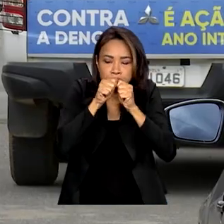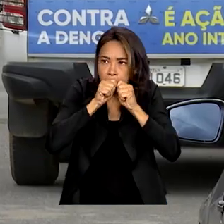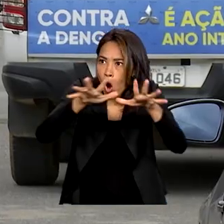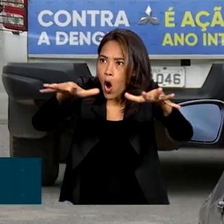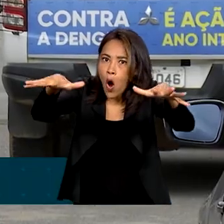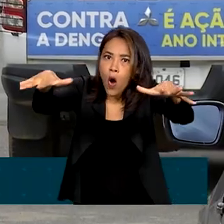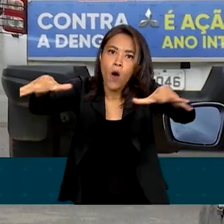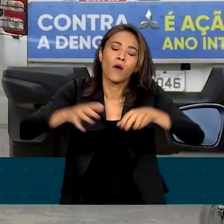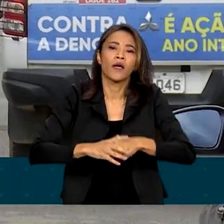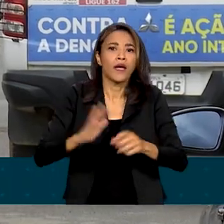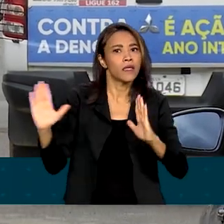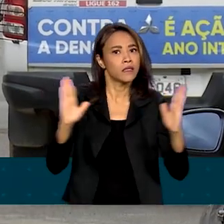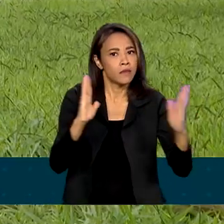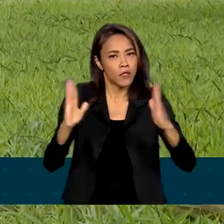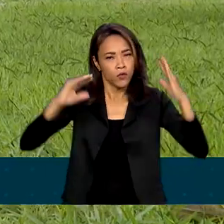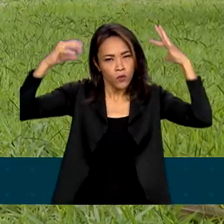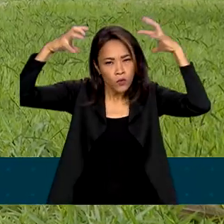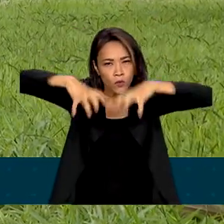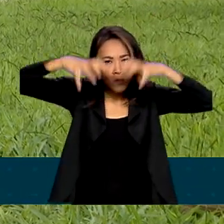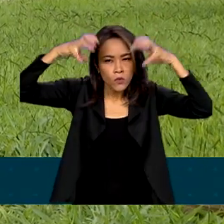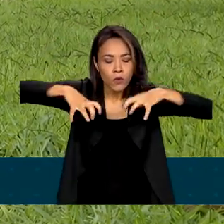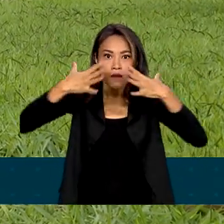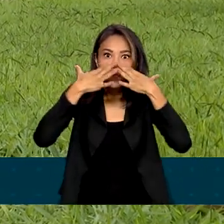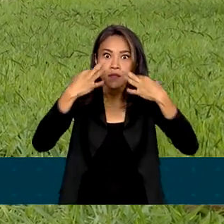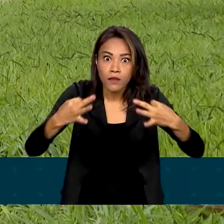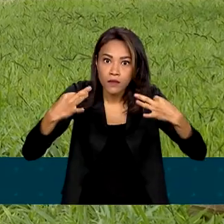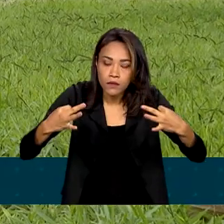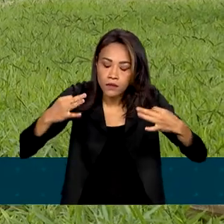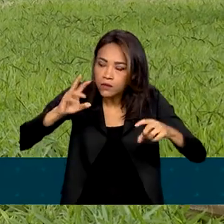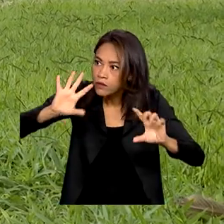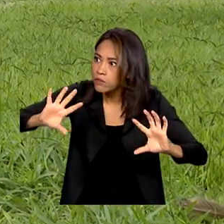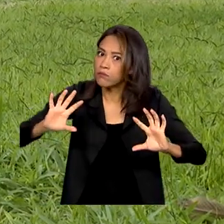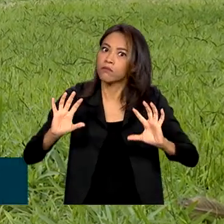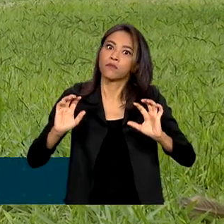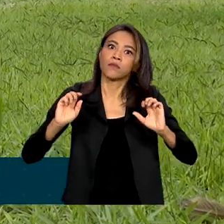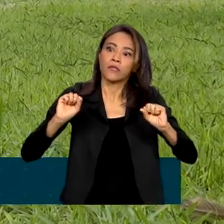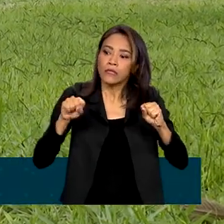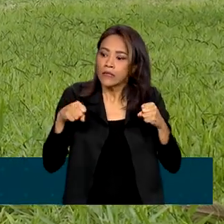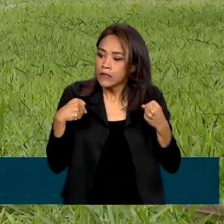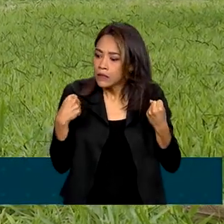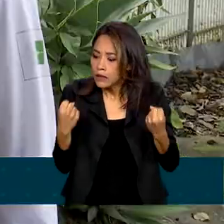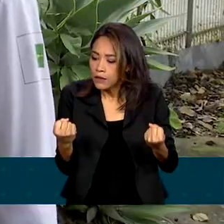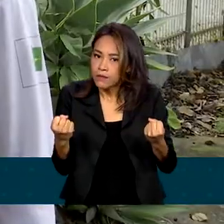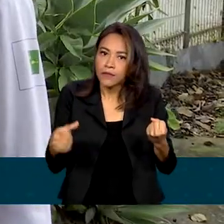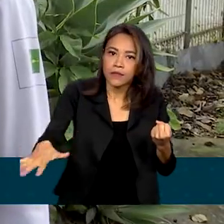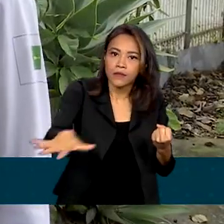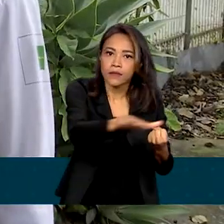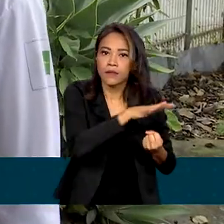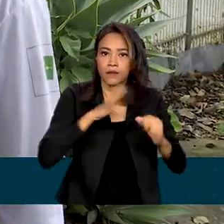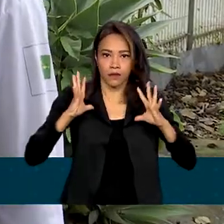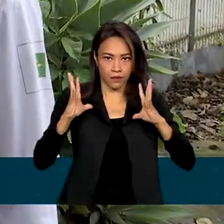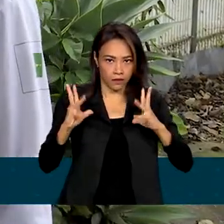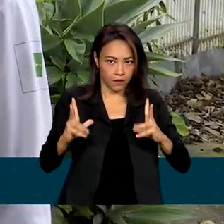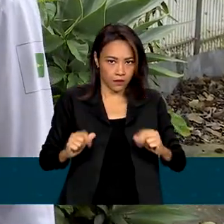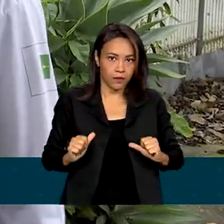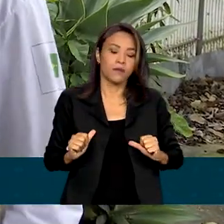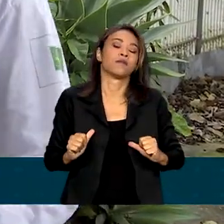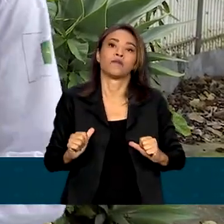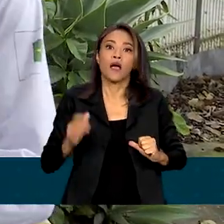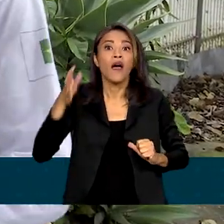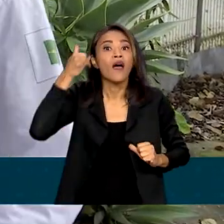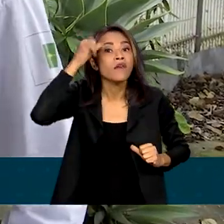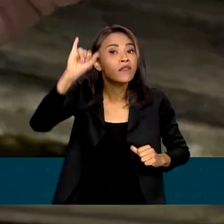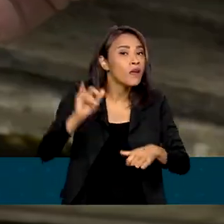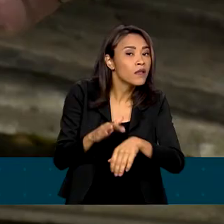E é durante o período chuvoso que a atenção deve ser redobrada na higiene ambiental. A melhor forma de se